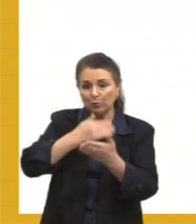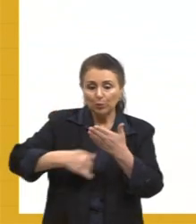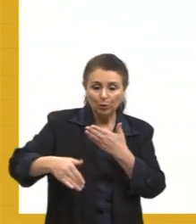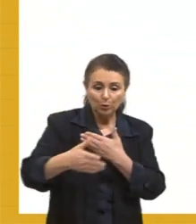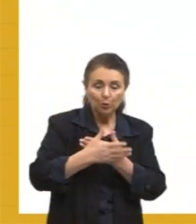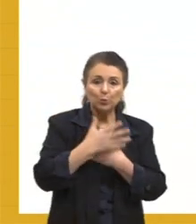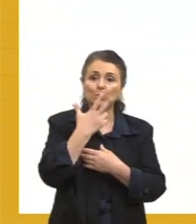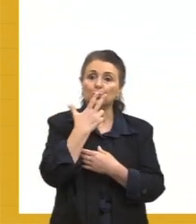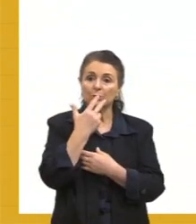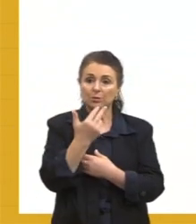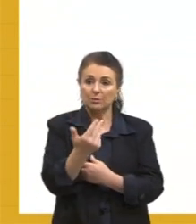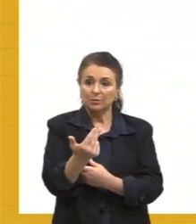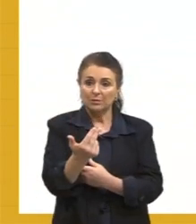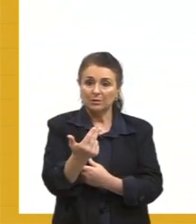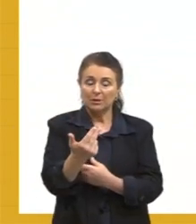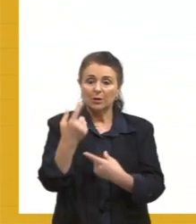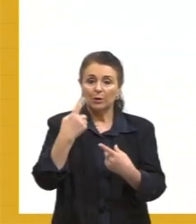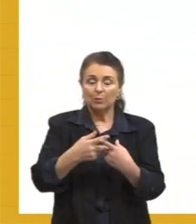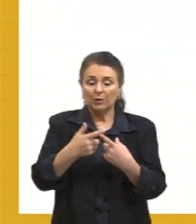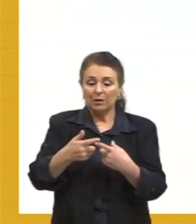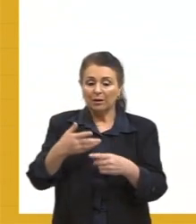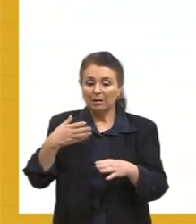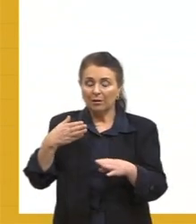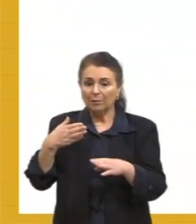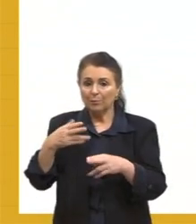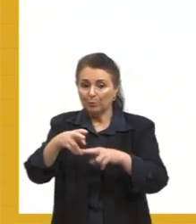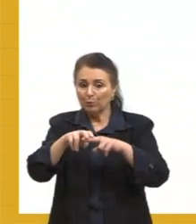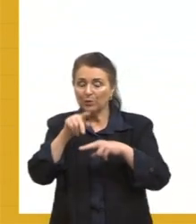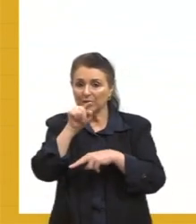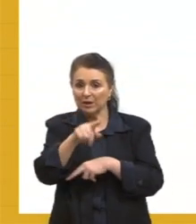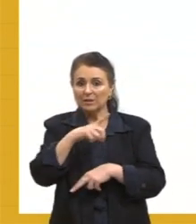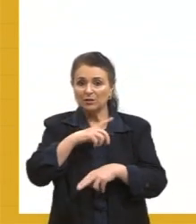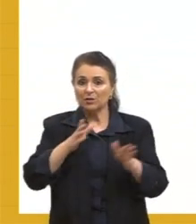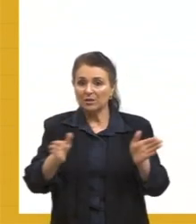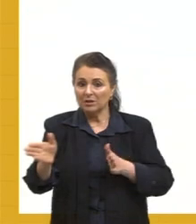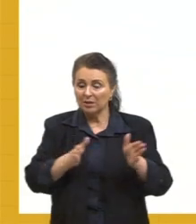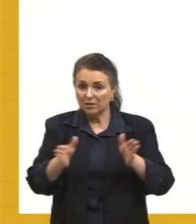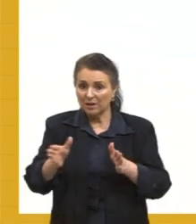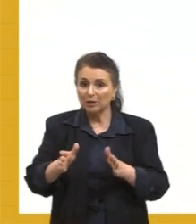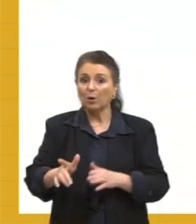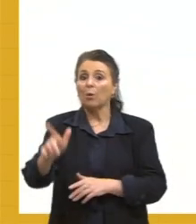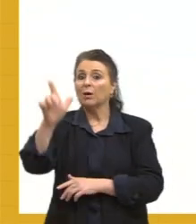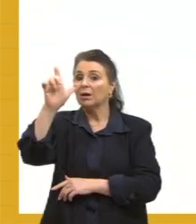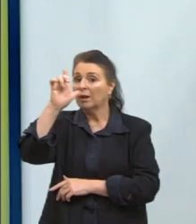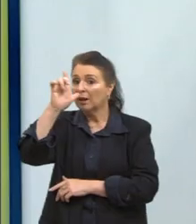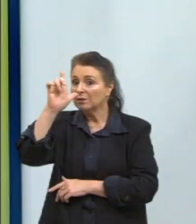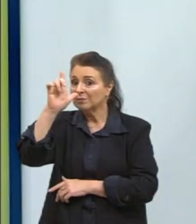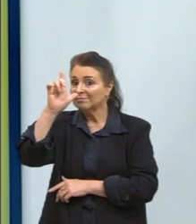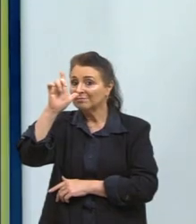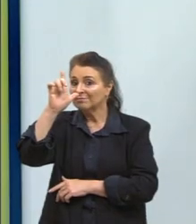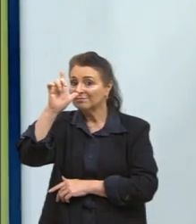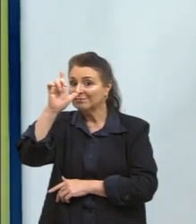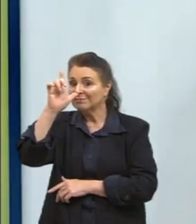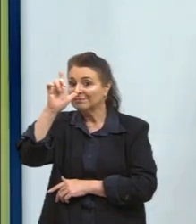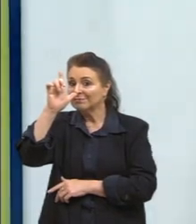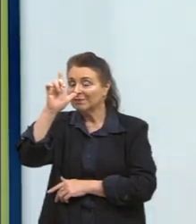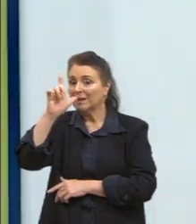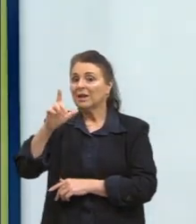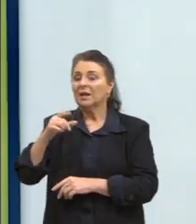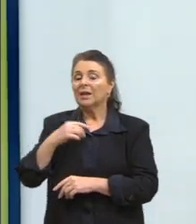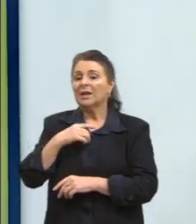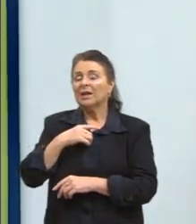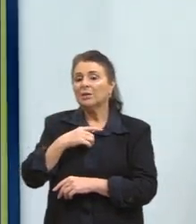idiomas, porque, através deles, nós vamos ter acesso ao latim. E, em algumas regiões, o